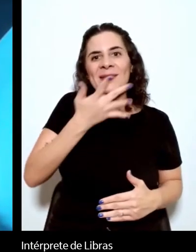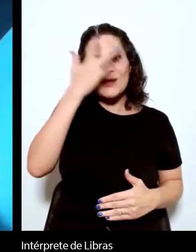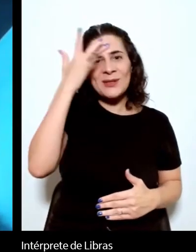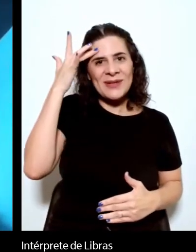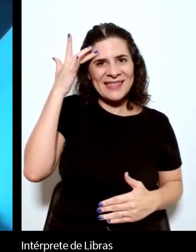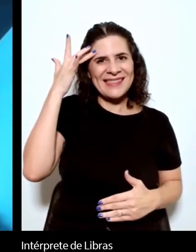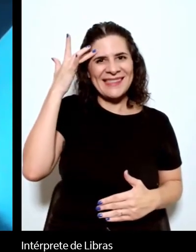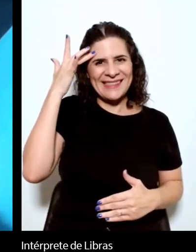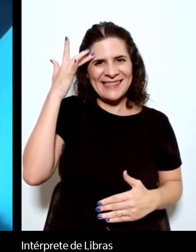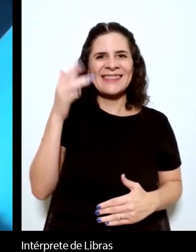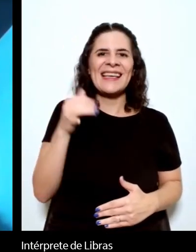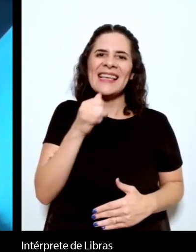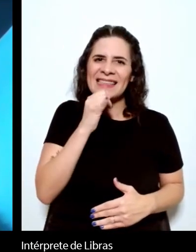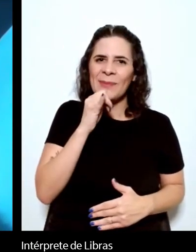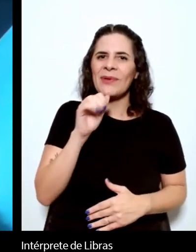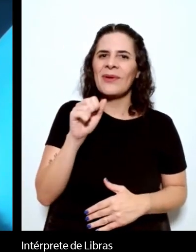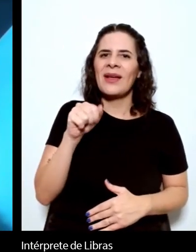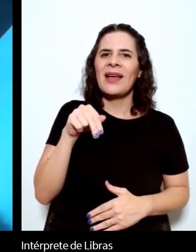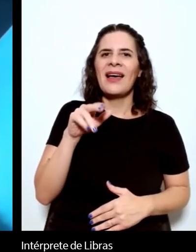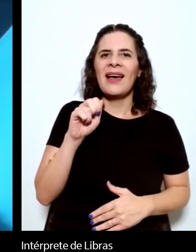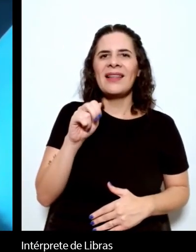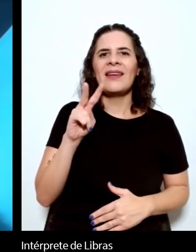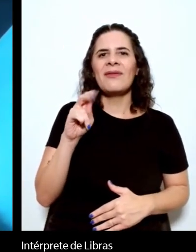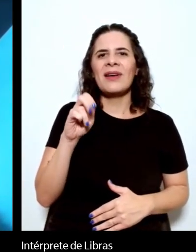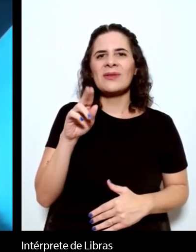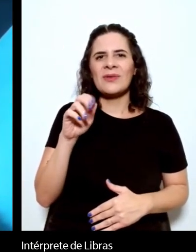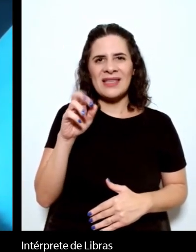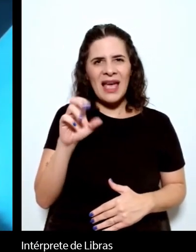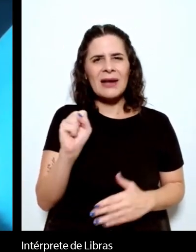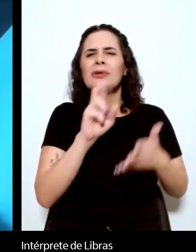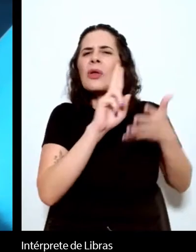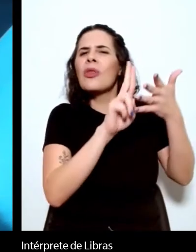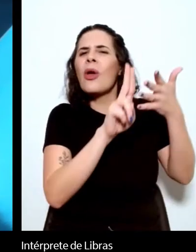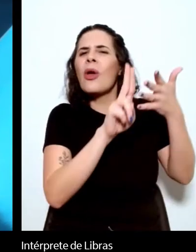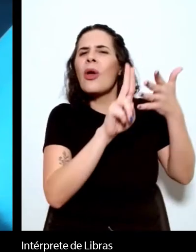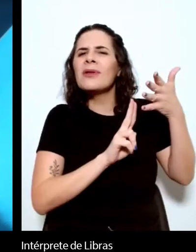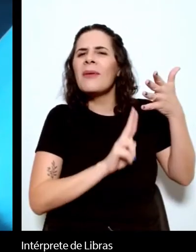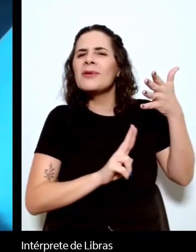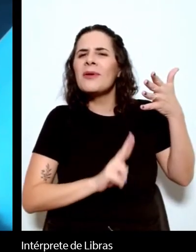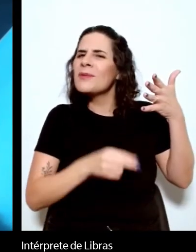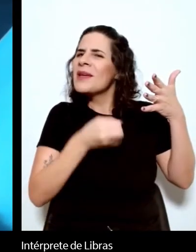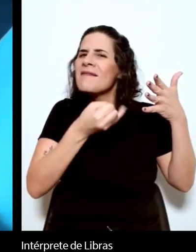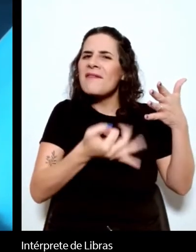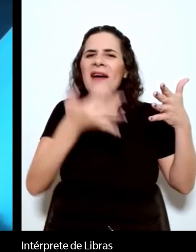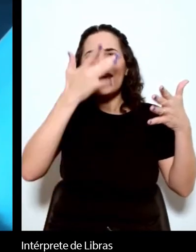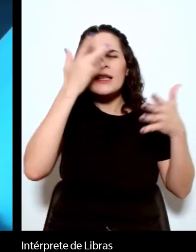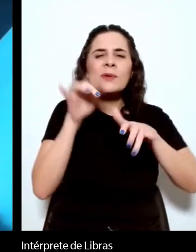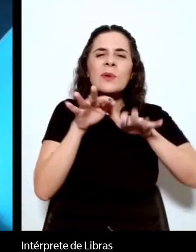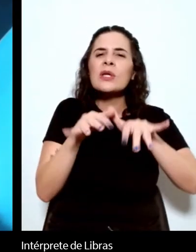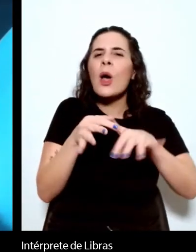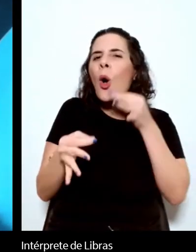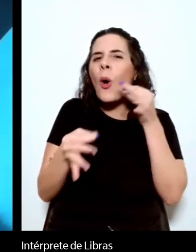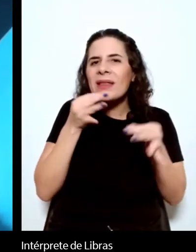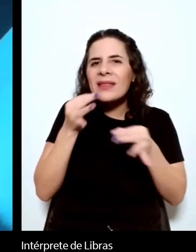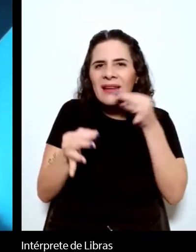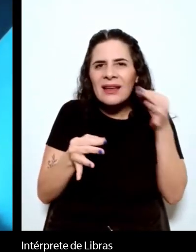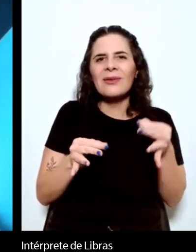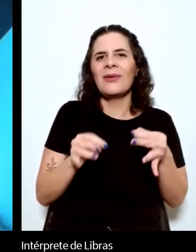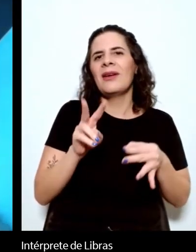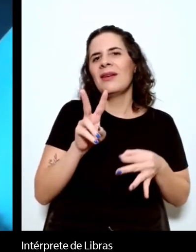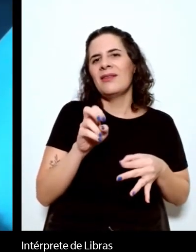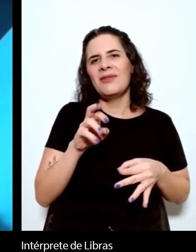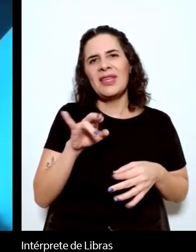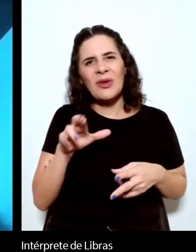a Sandra Vasconcelos, o Vincenzo Arcilo, o Pablo Roca, a Lúcia Granja, a Victoria Saramago, o Henrique